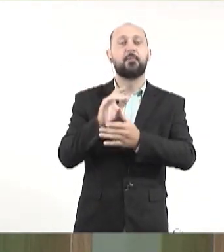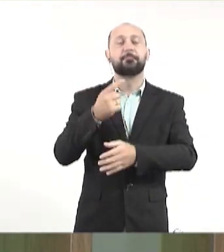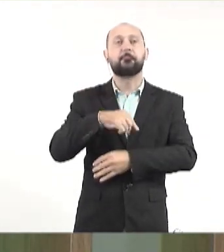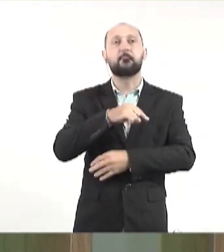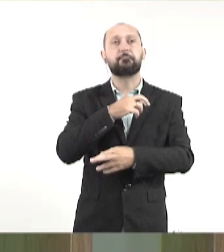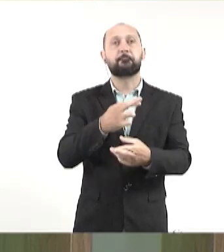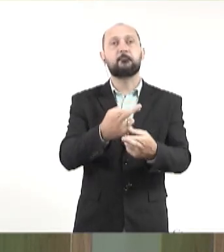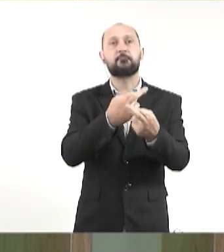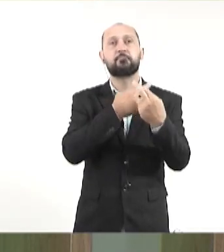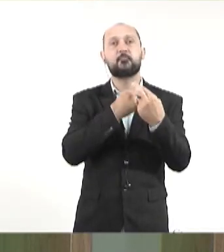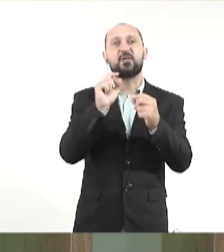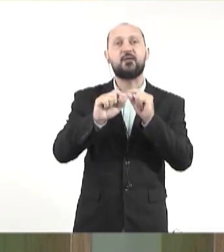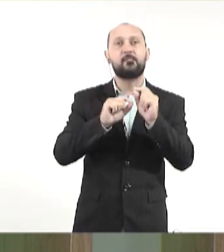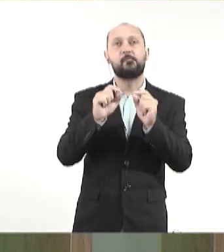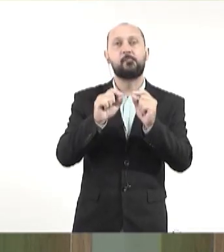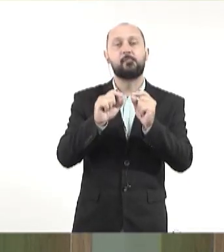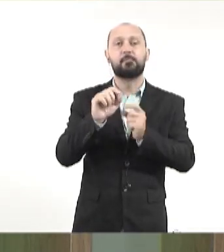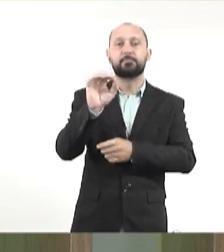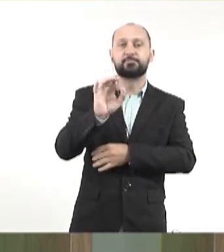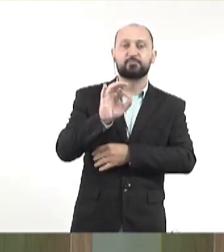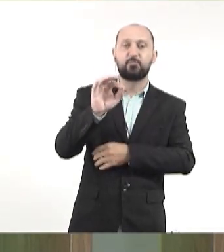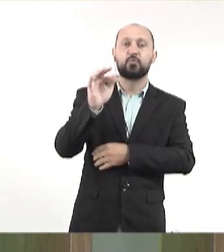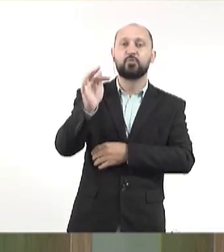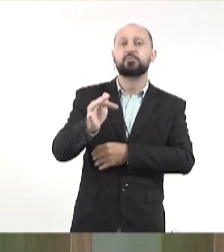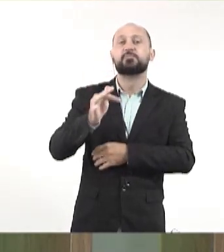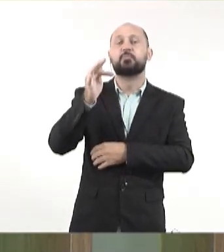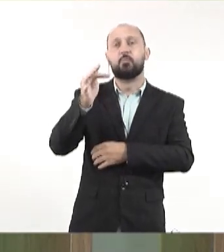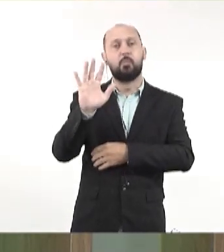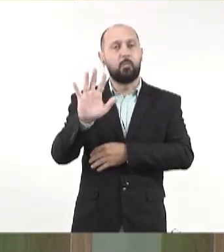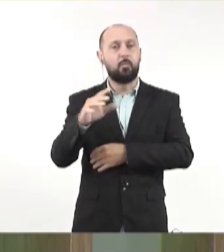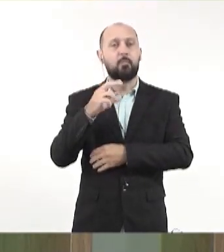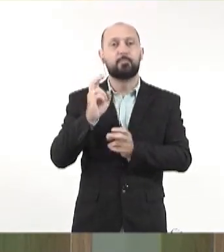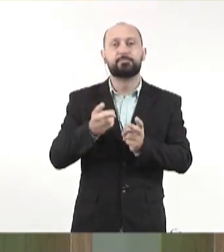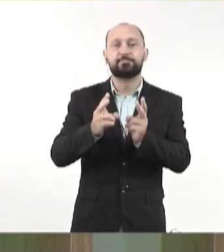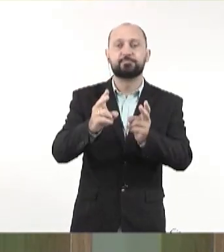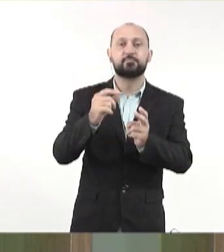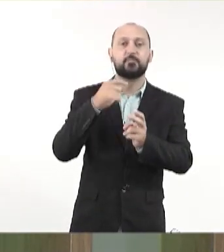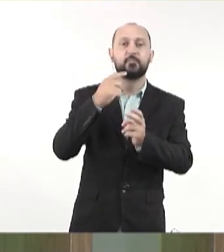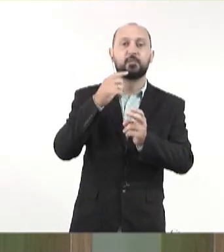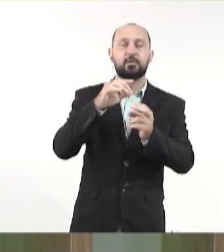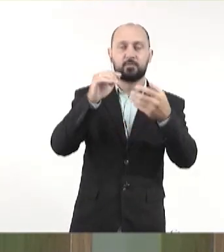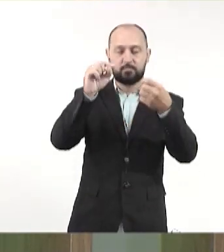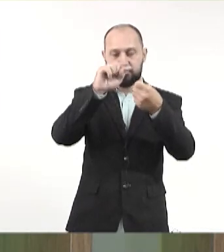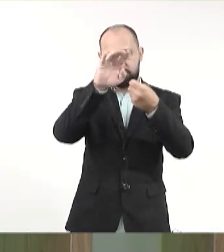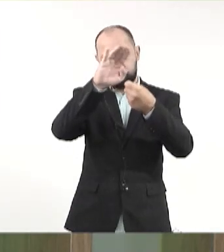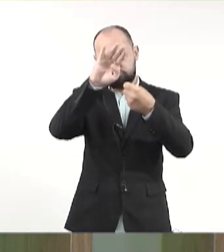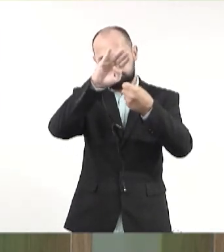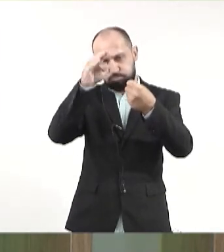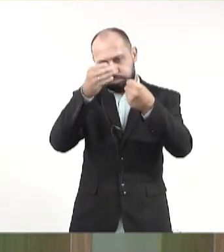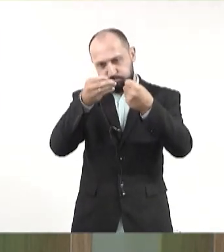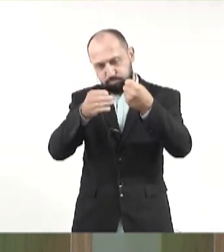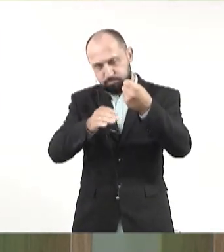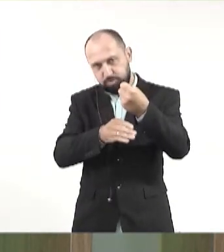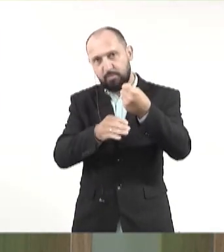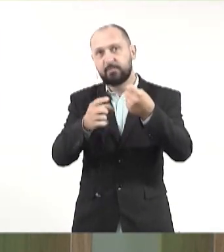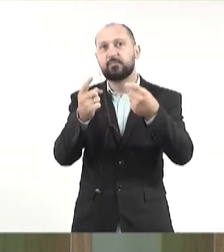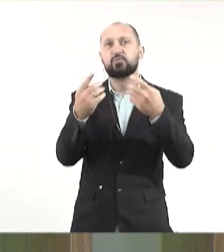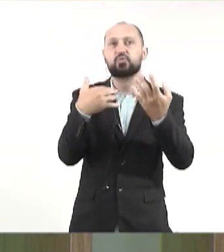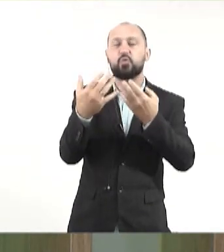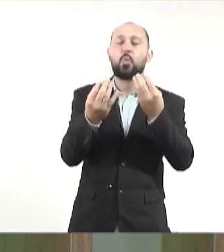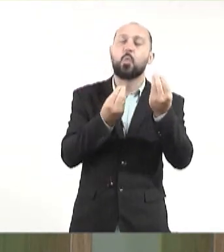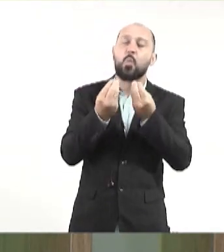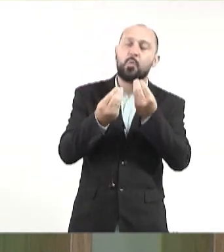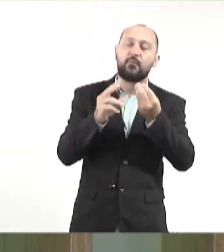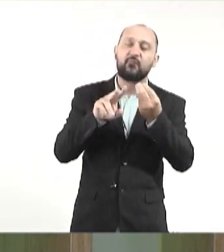Nós temos competência para as alíquotas, posteriormente. Isso continua com os entes subnacionais. Vamos discutir esse